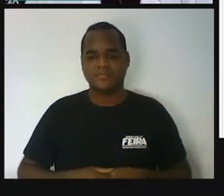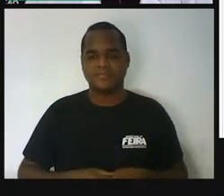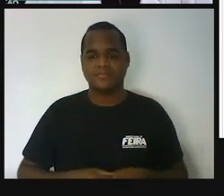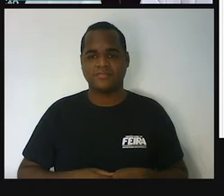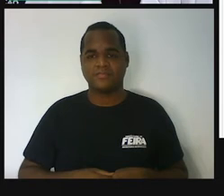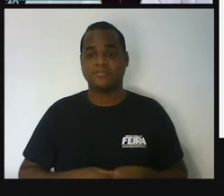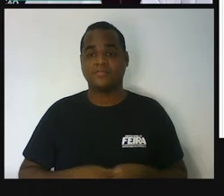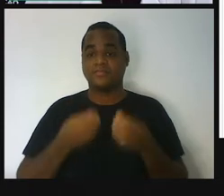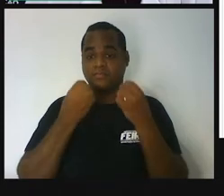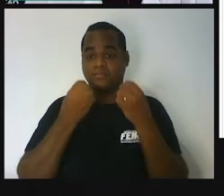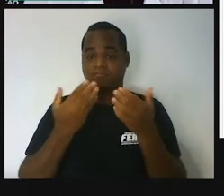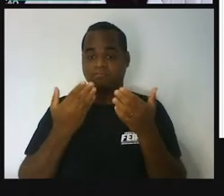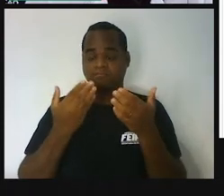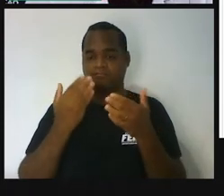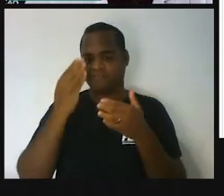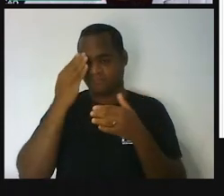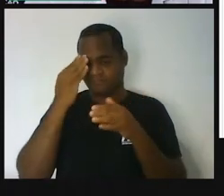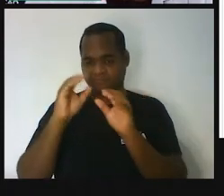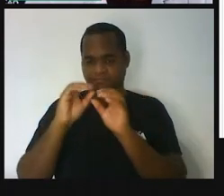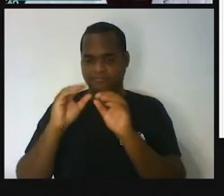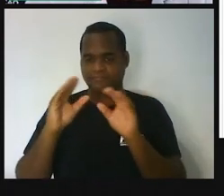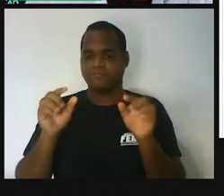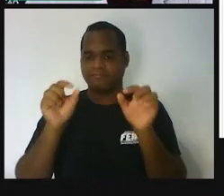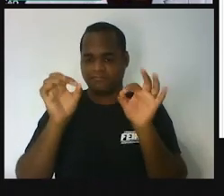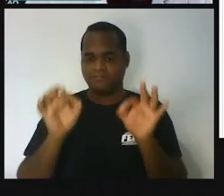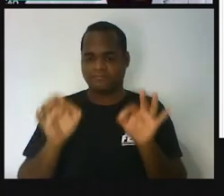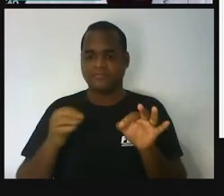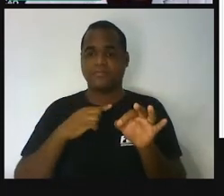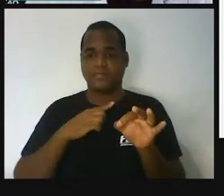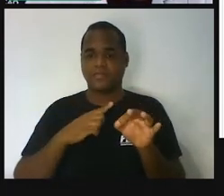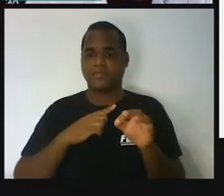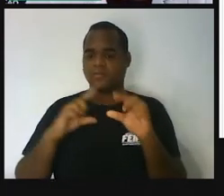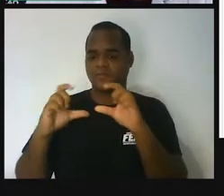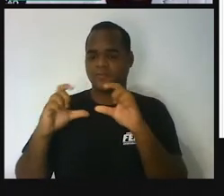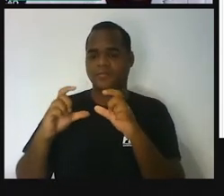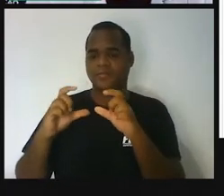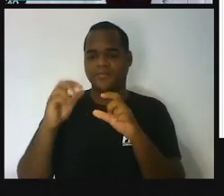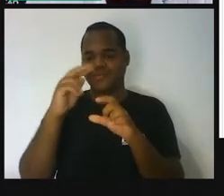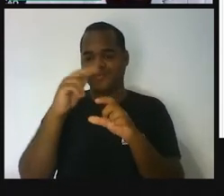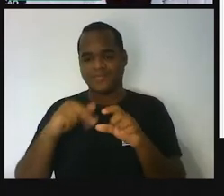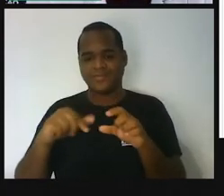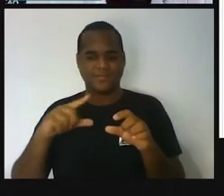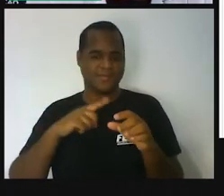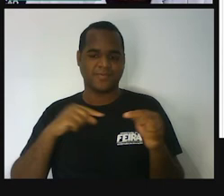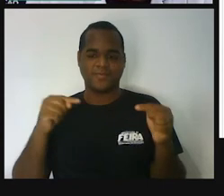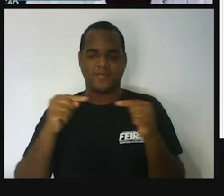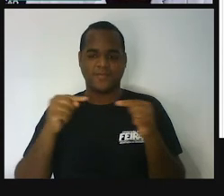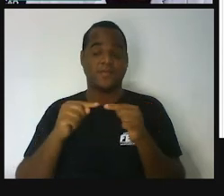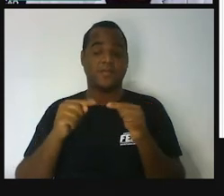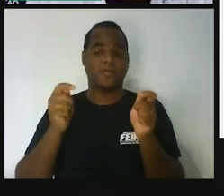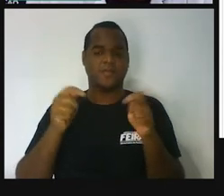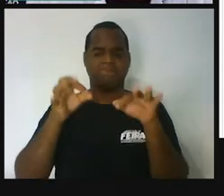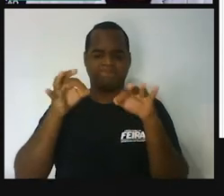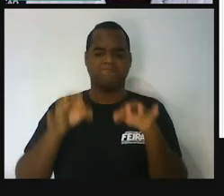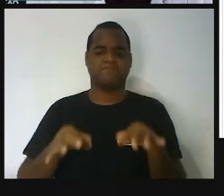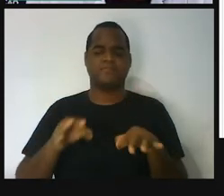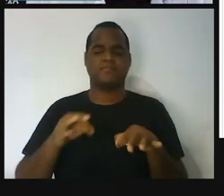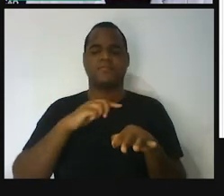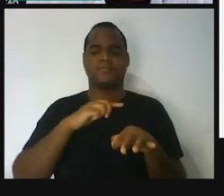Bom, é claro que da forma como eu fiz a foto, talvez não fique de maneira bem correta.